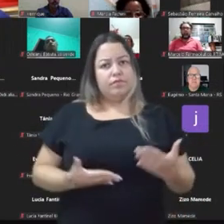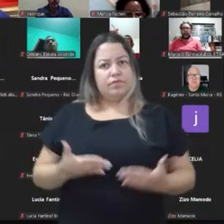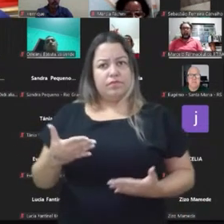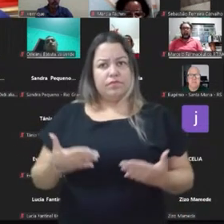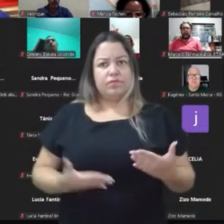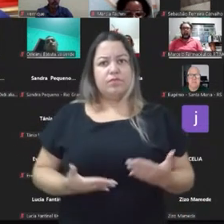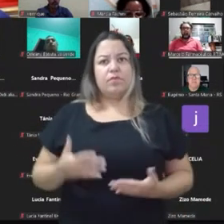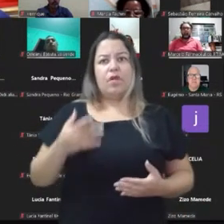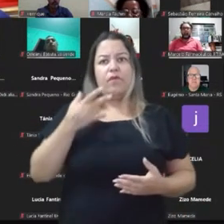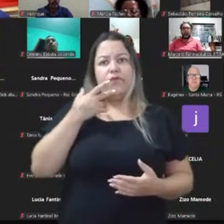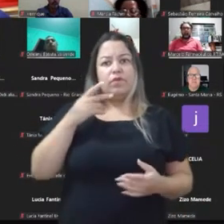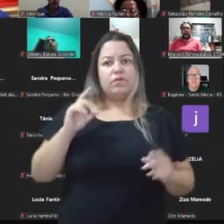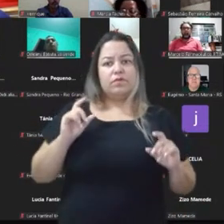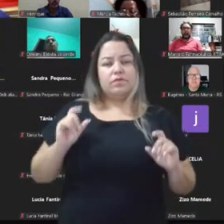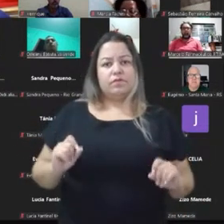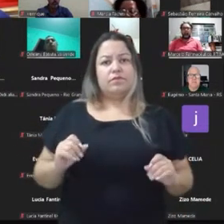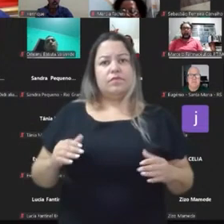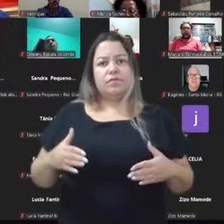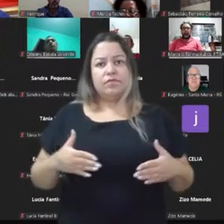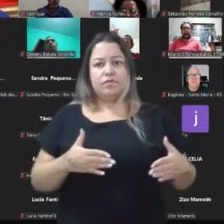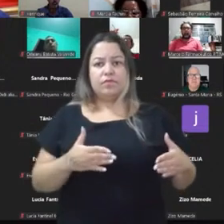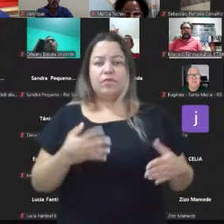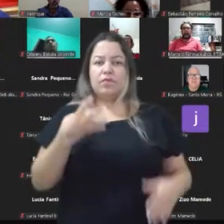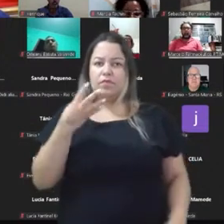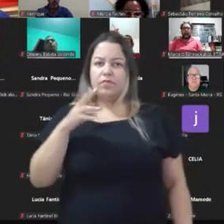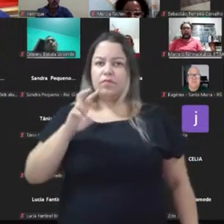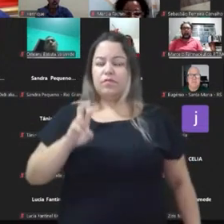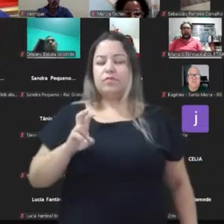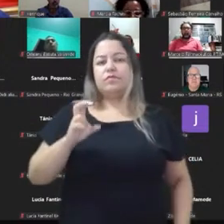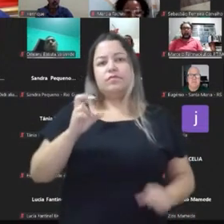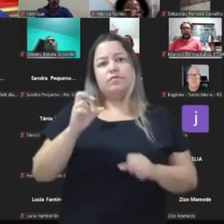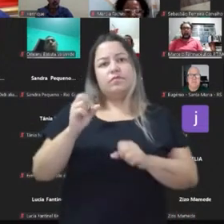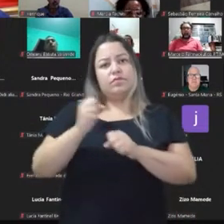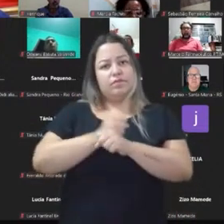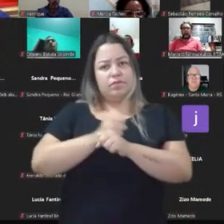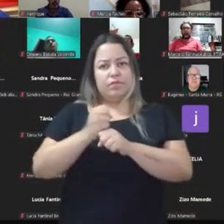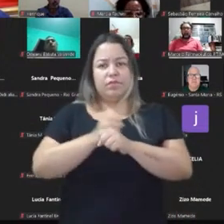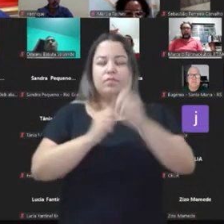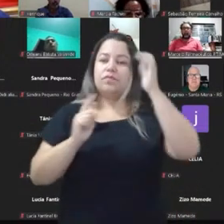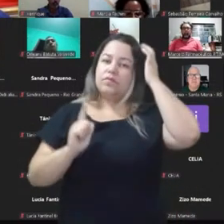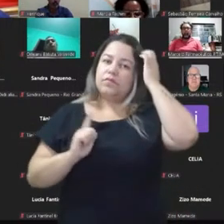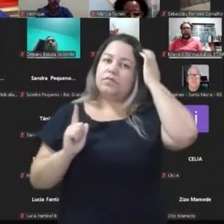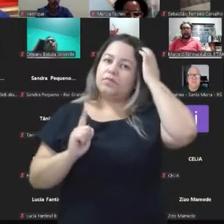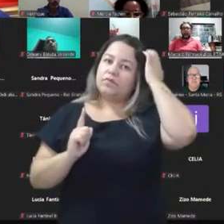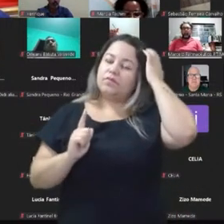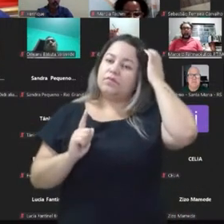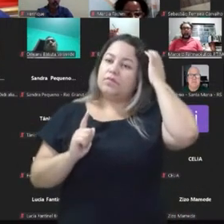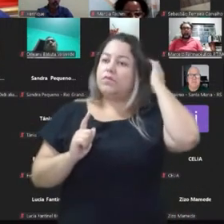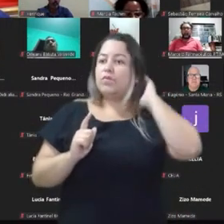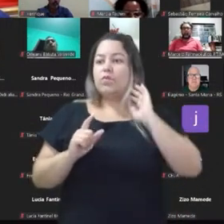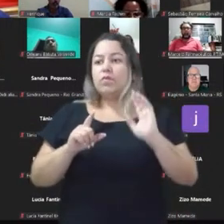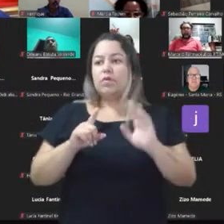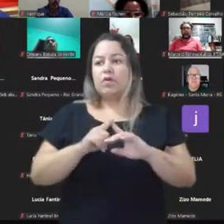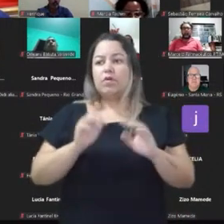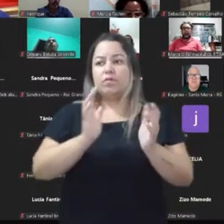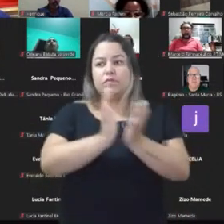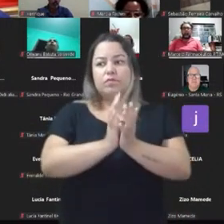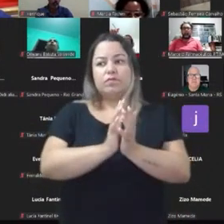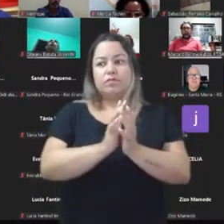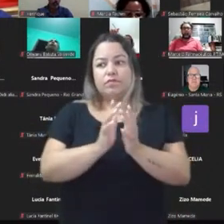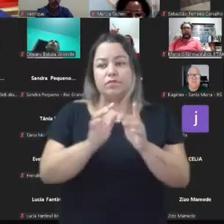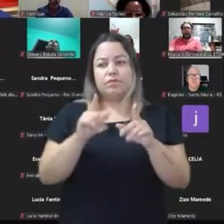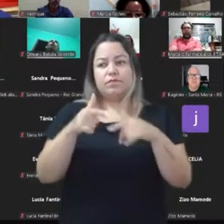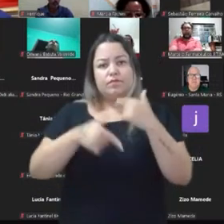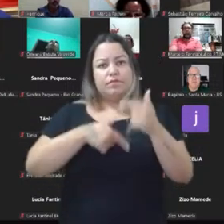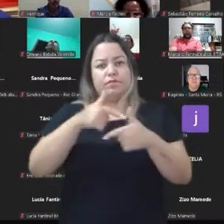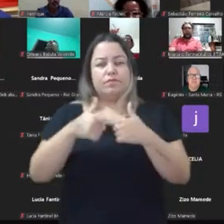nós estamos falando de um legado de mais, vai fazer 45 anos, mas que, como expressão da classe trabalhadora, ainda tem muito futuro pela frente, e nós